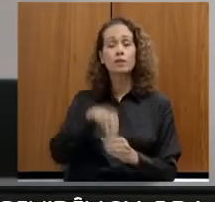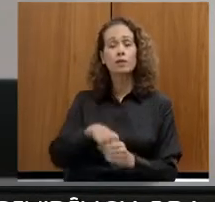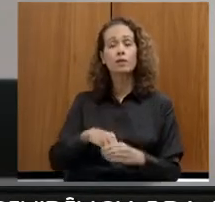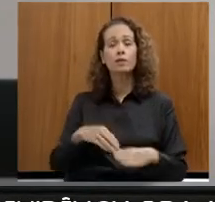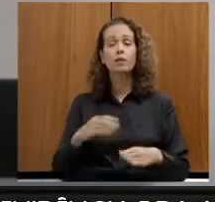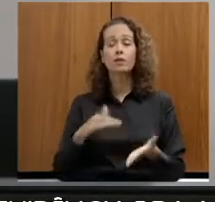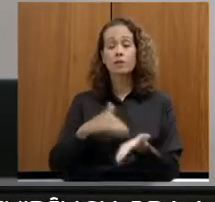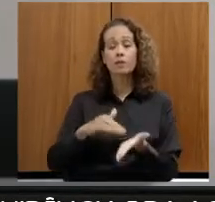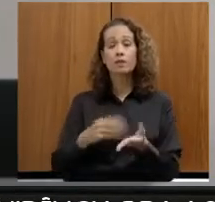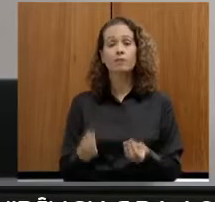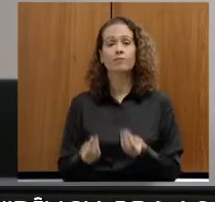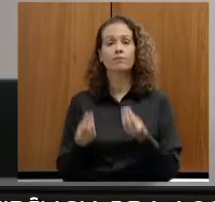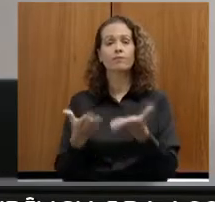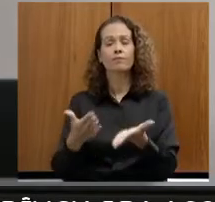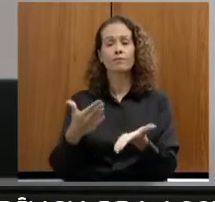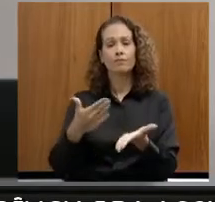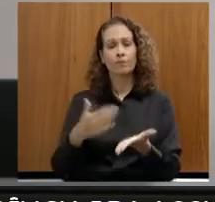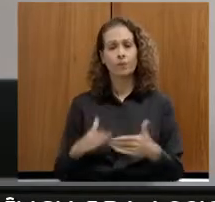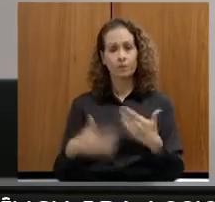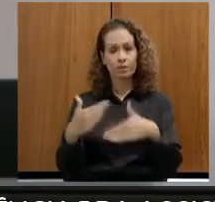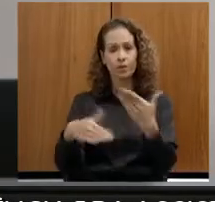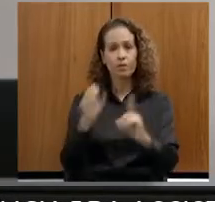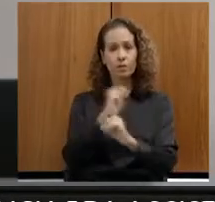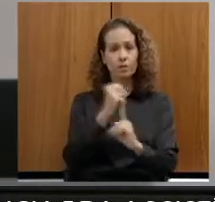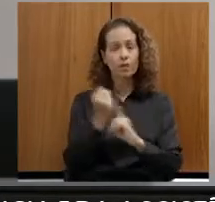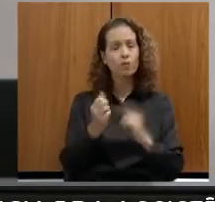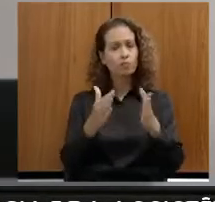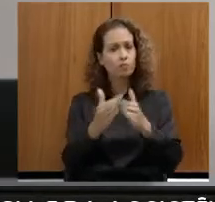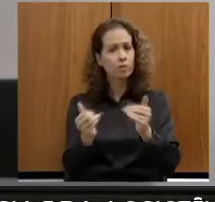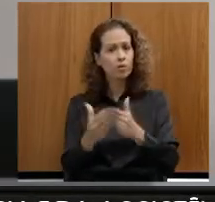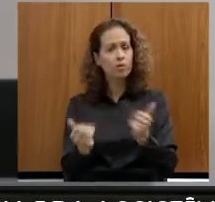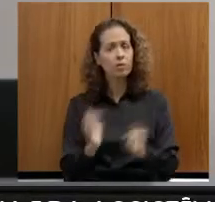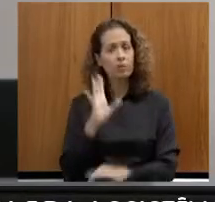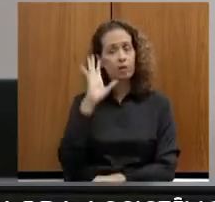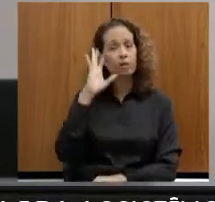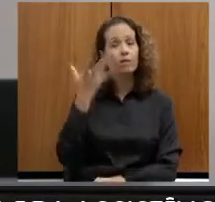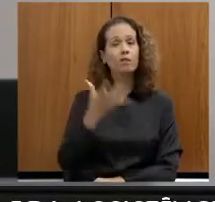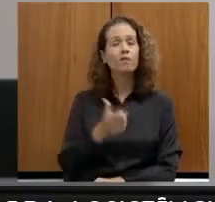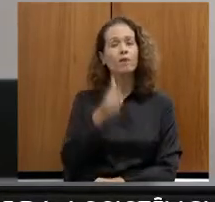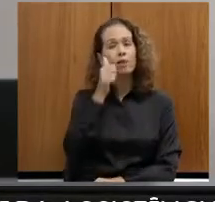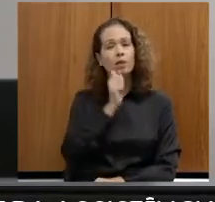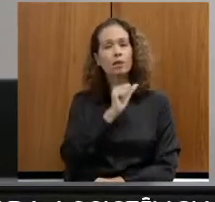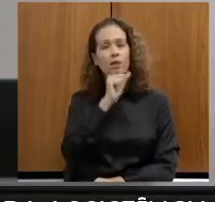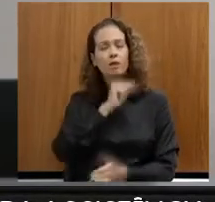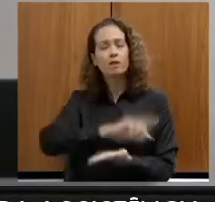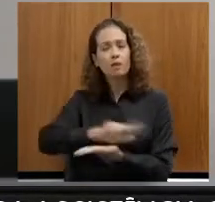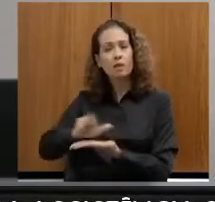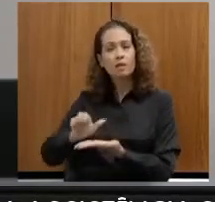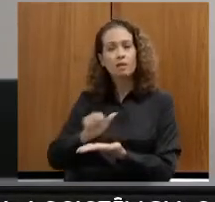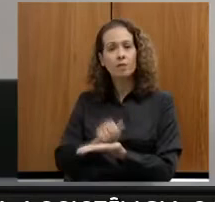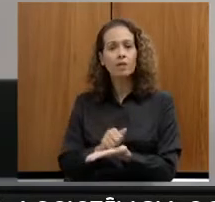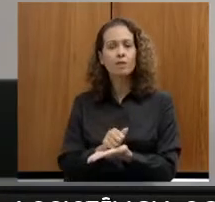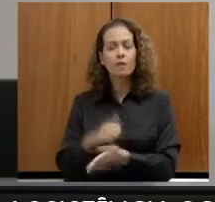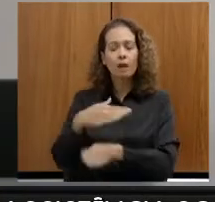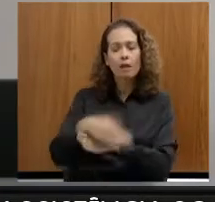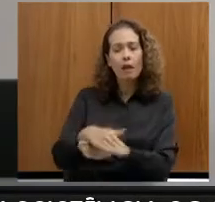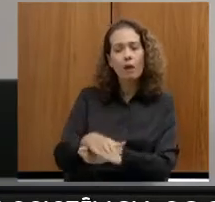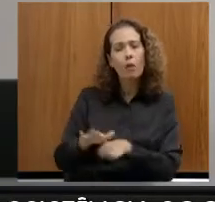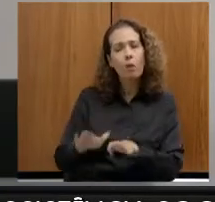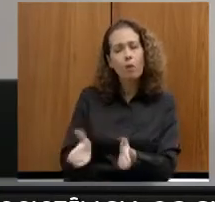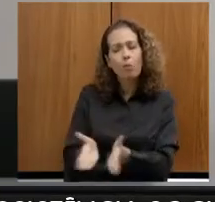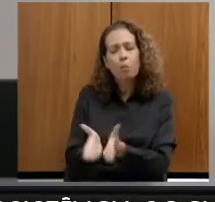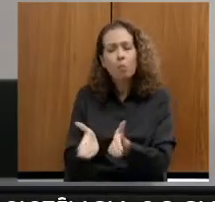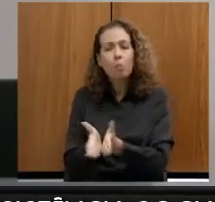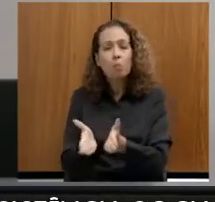Social, pedido de providências para garantir às mães em situação de rua o direito de maternagem,